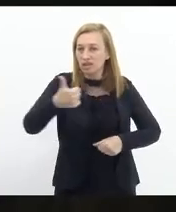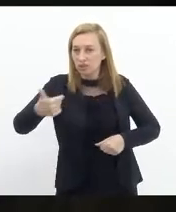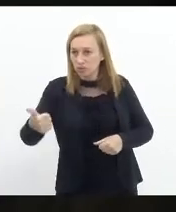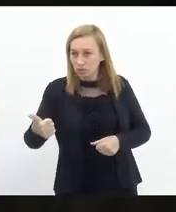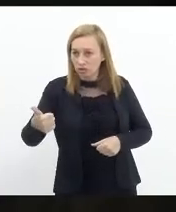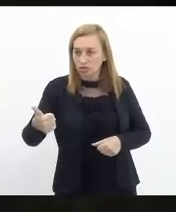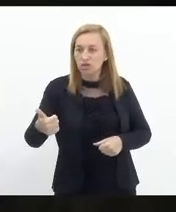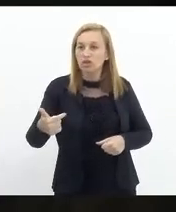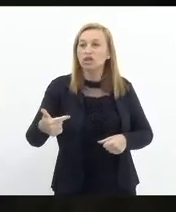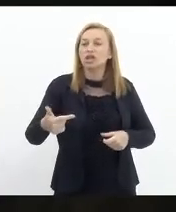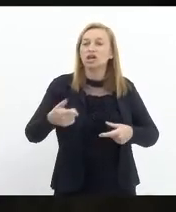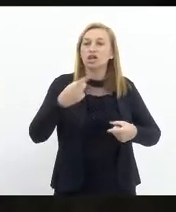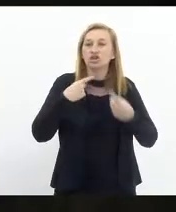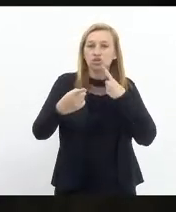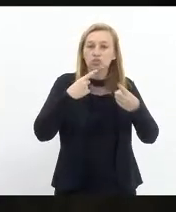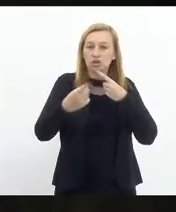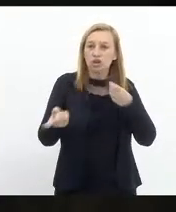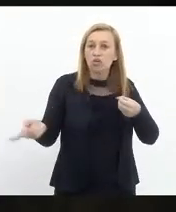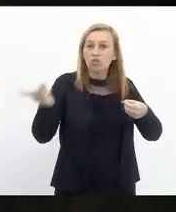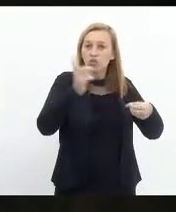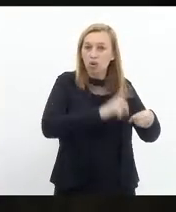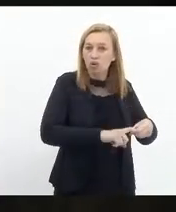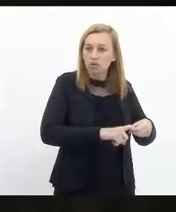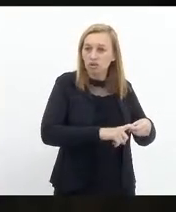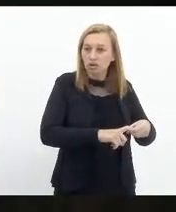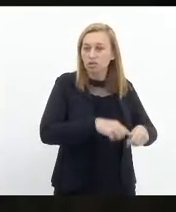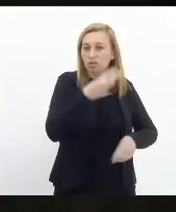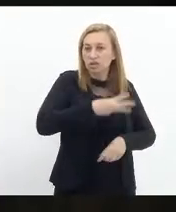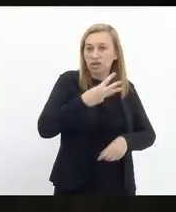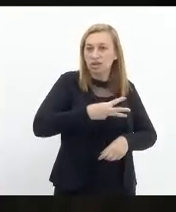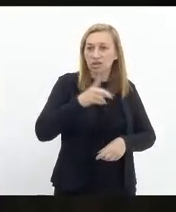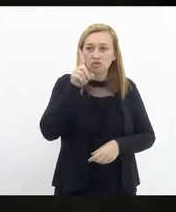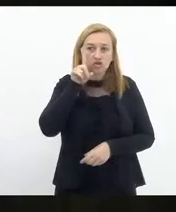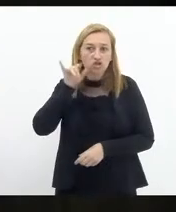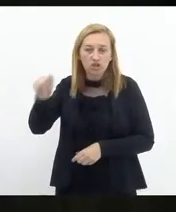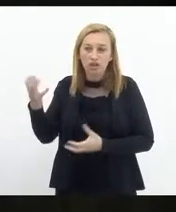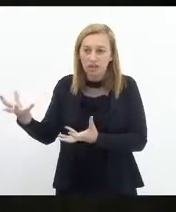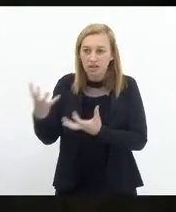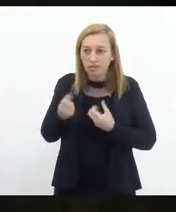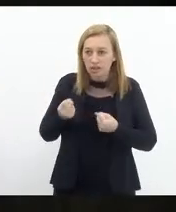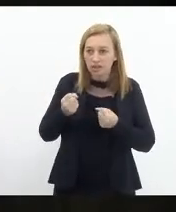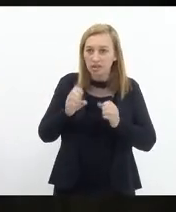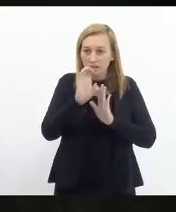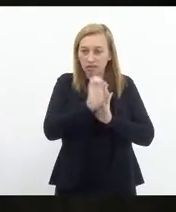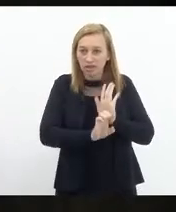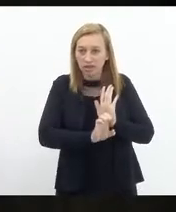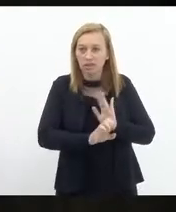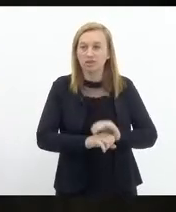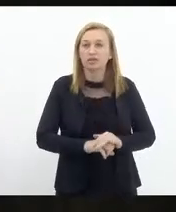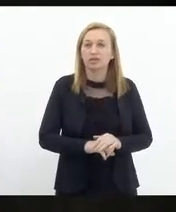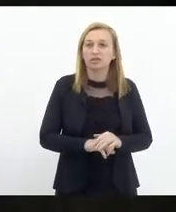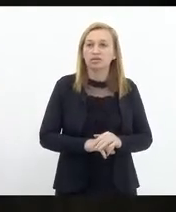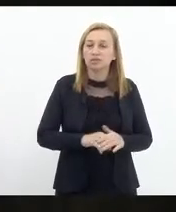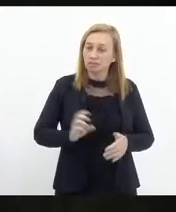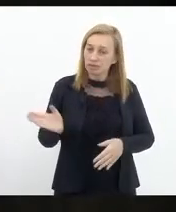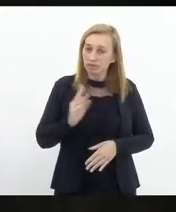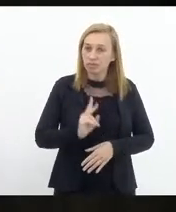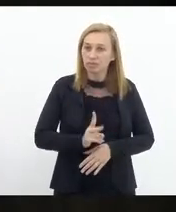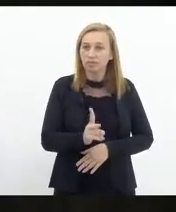Em discussão, retorna para o terceiro dia. Aparecimento de emendas. Vamos emendar.